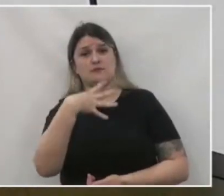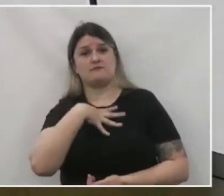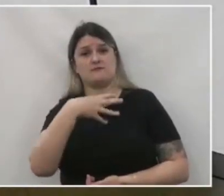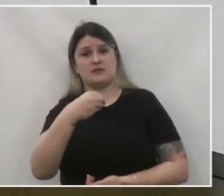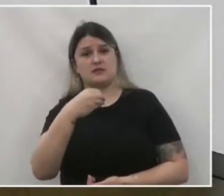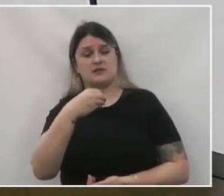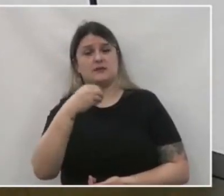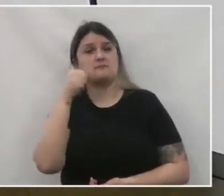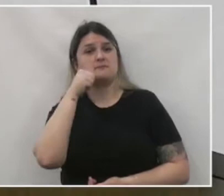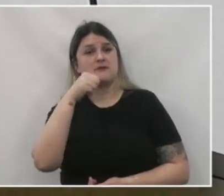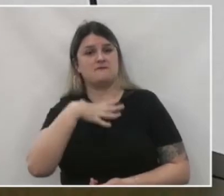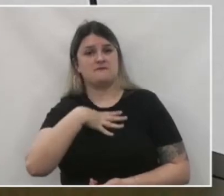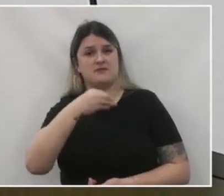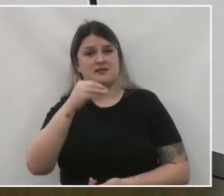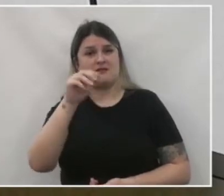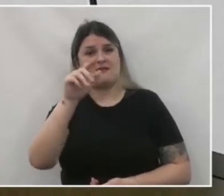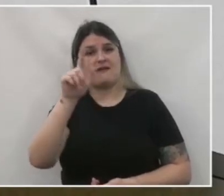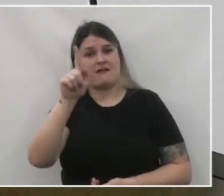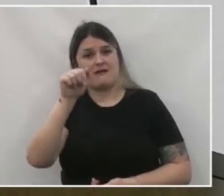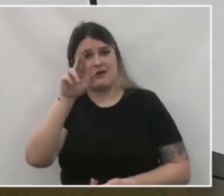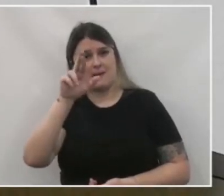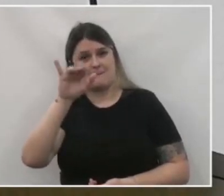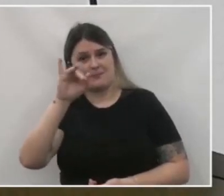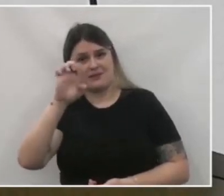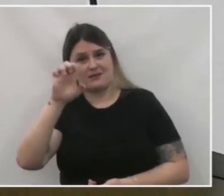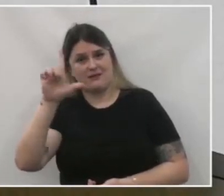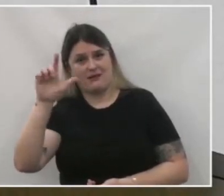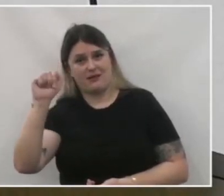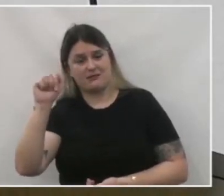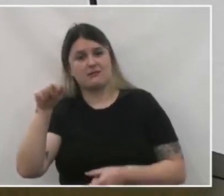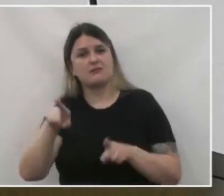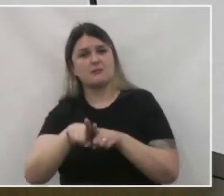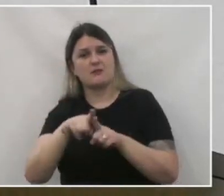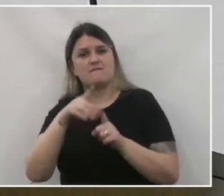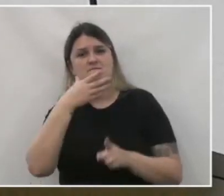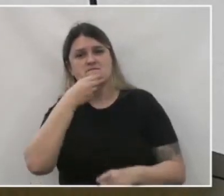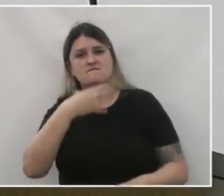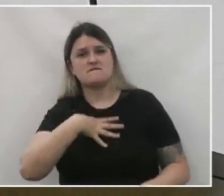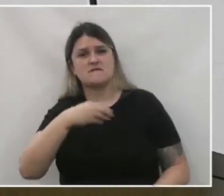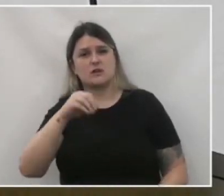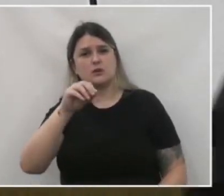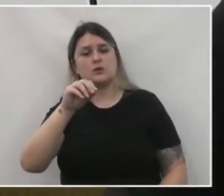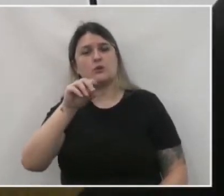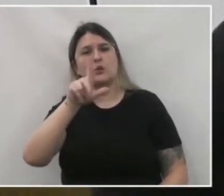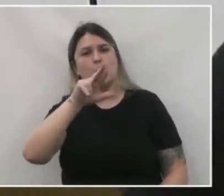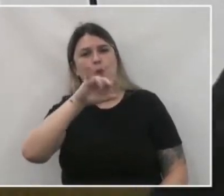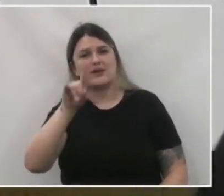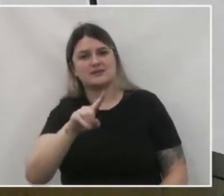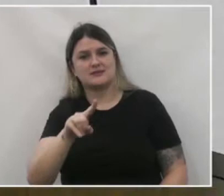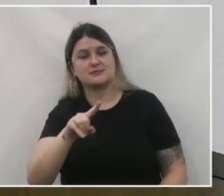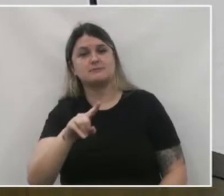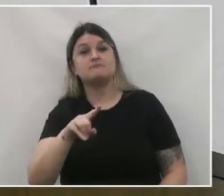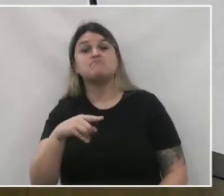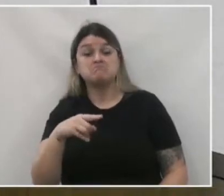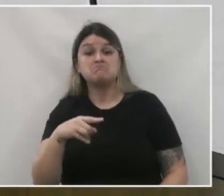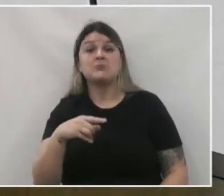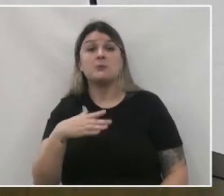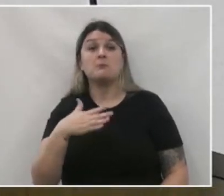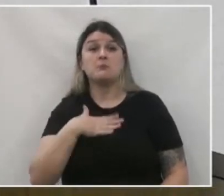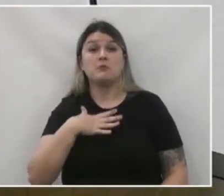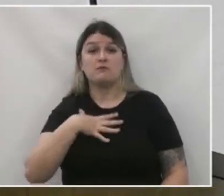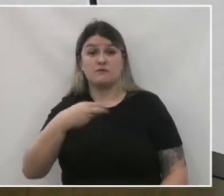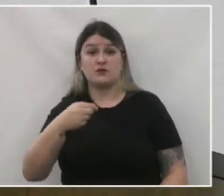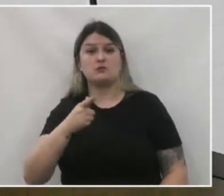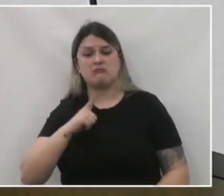da Gabriela, do Luiz Henrique, em uma situação muito mais confortável, podendo oferecer um lar estruturado para essas crianças,